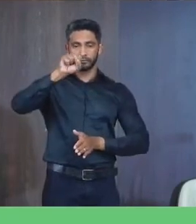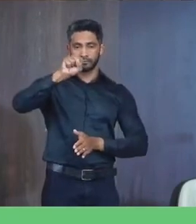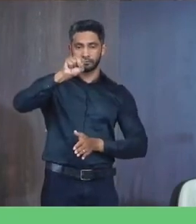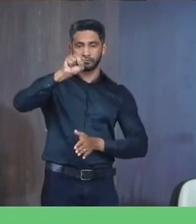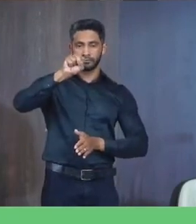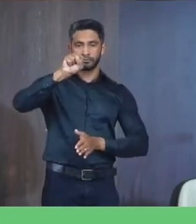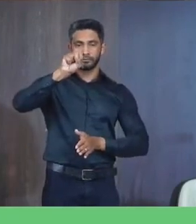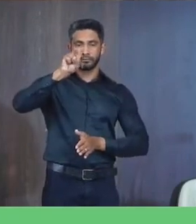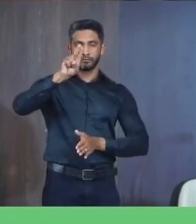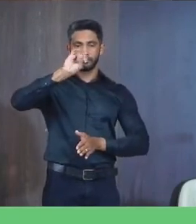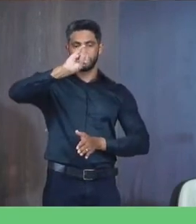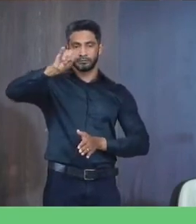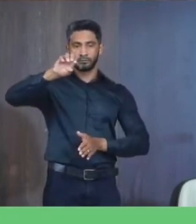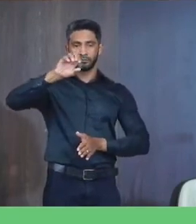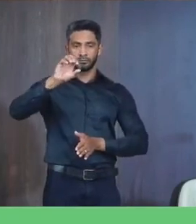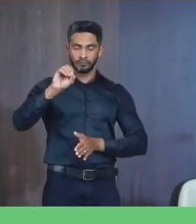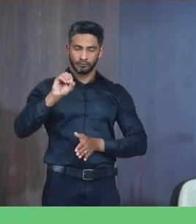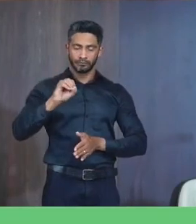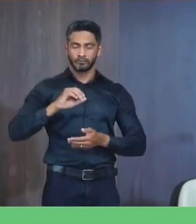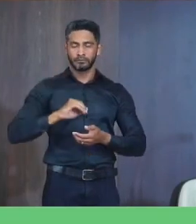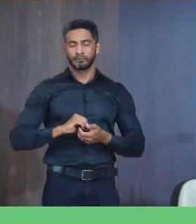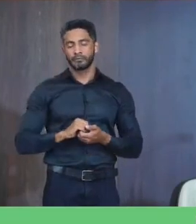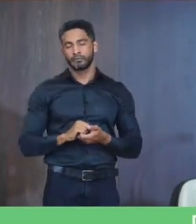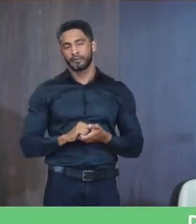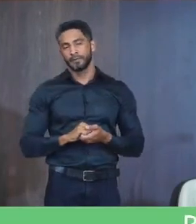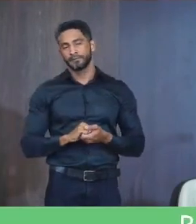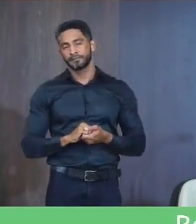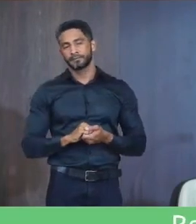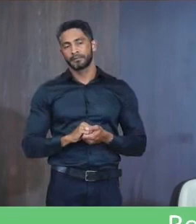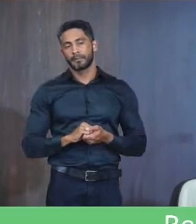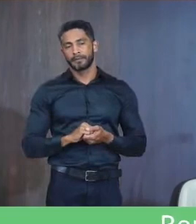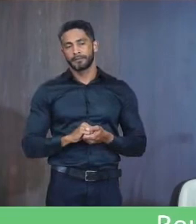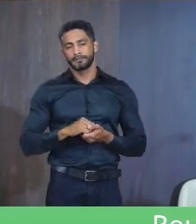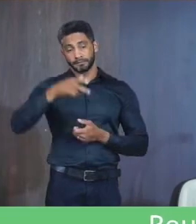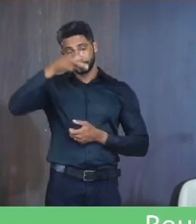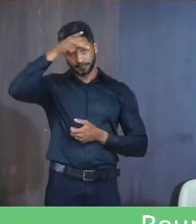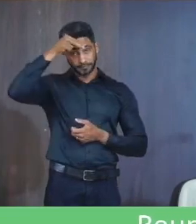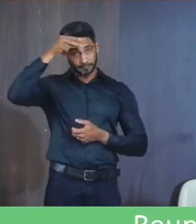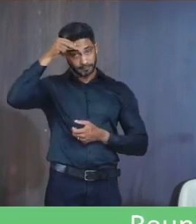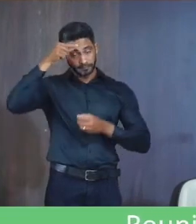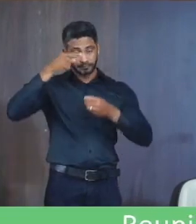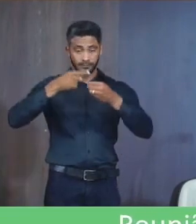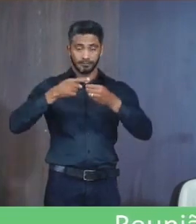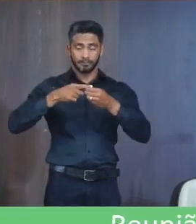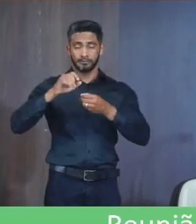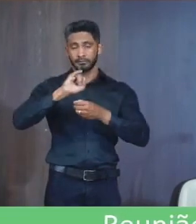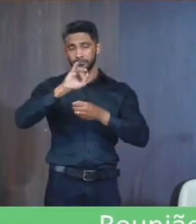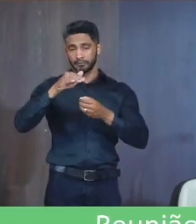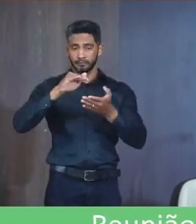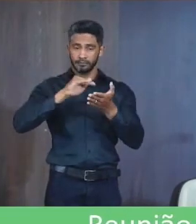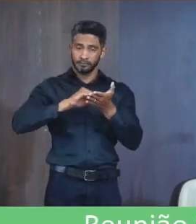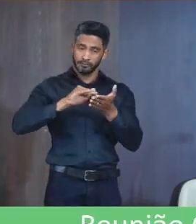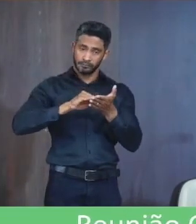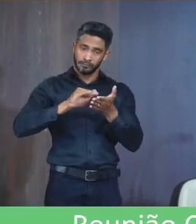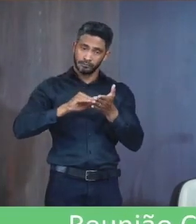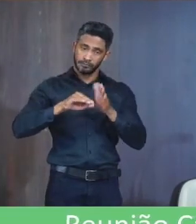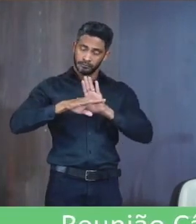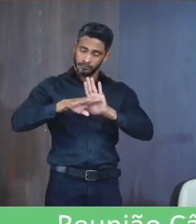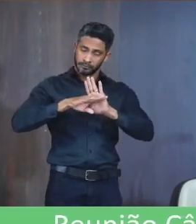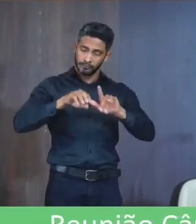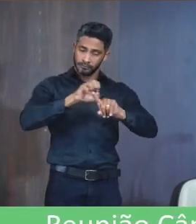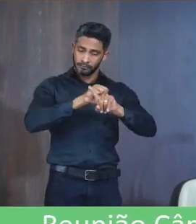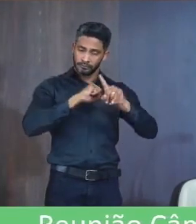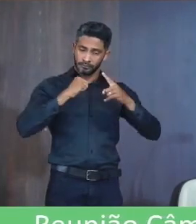Tem aqui Realização Prefeitura Municipal Janaúba Secretaria De Promoção Social